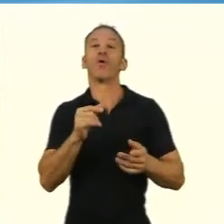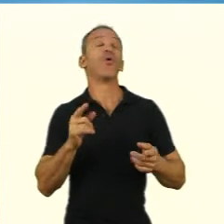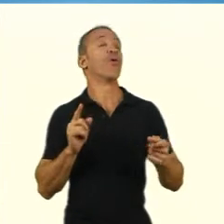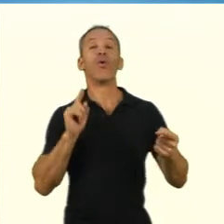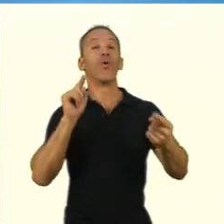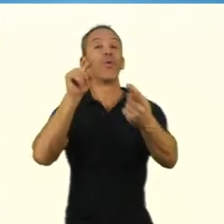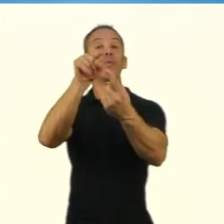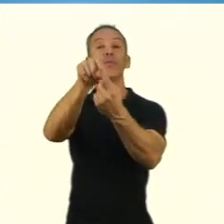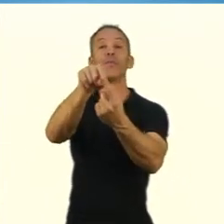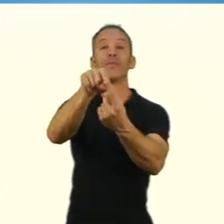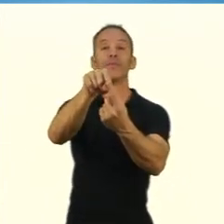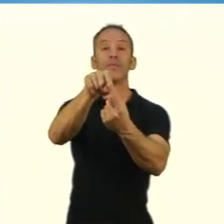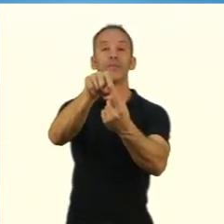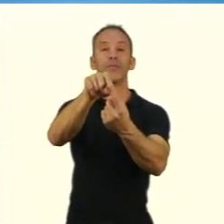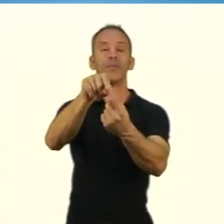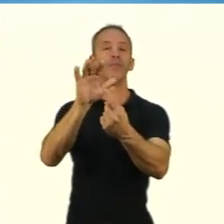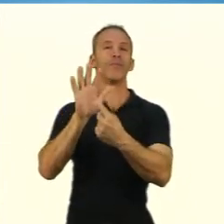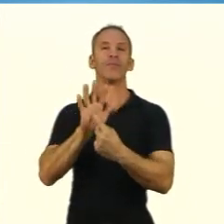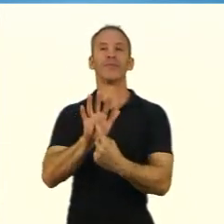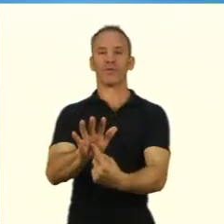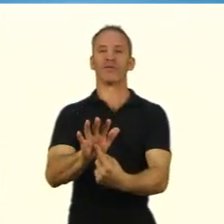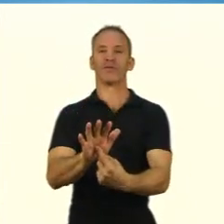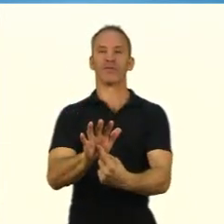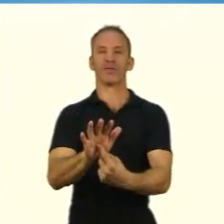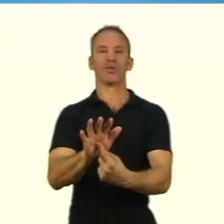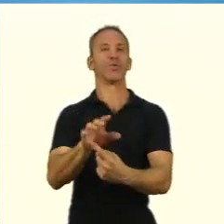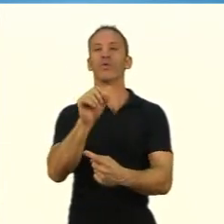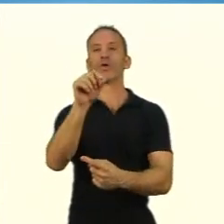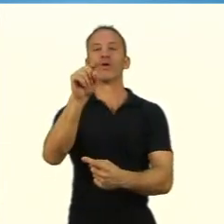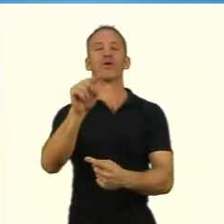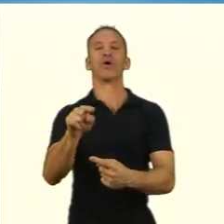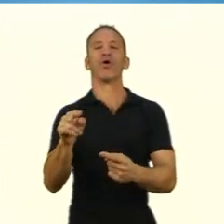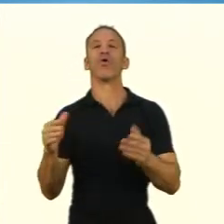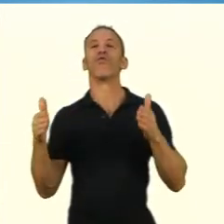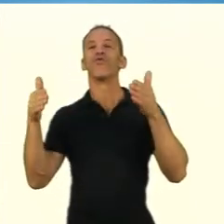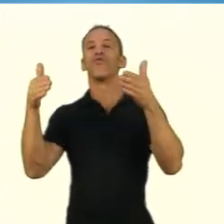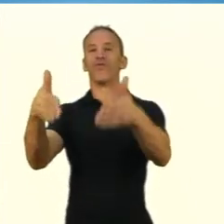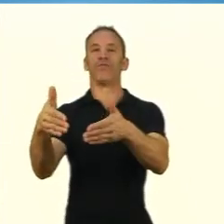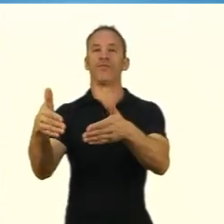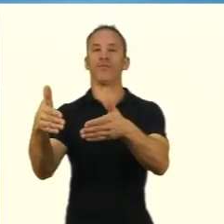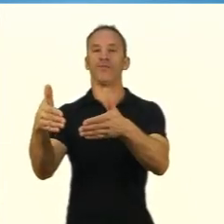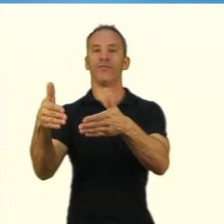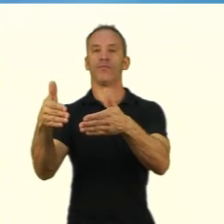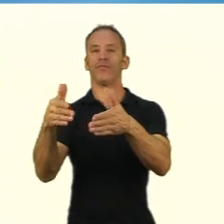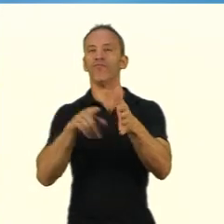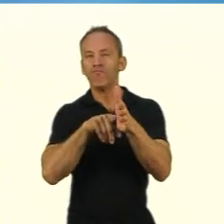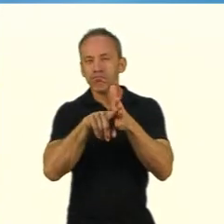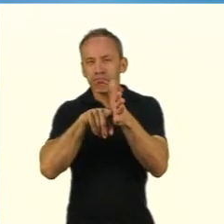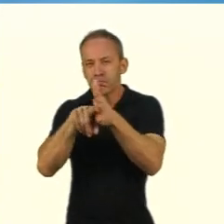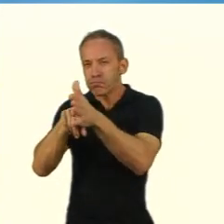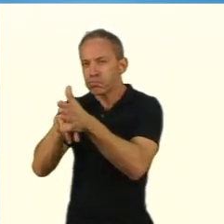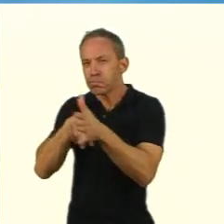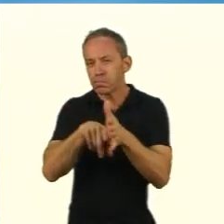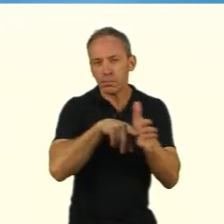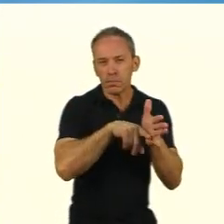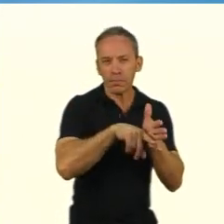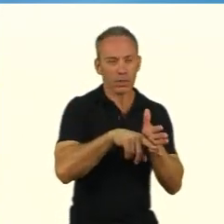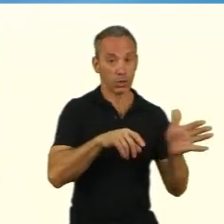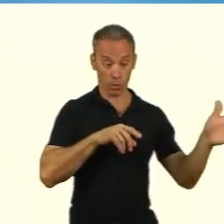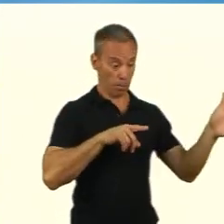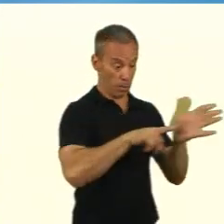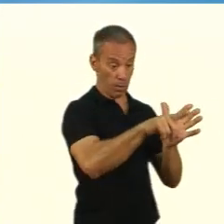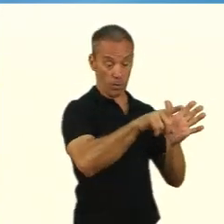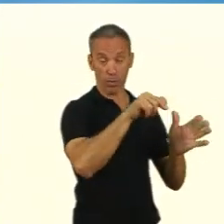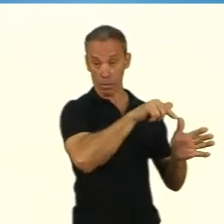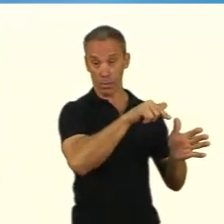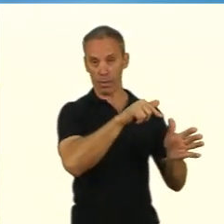que terminar com uma interrogação. Sim. Muitas vezes, quando a gente interroga, pergunta a alguém sobre a questão de investigação dela,